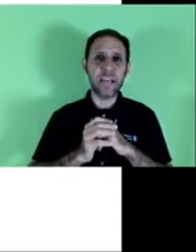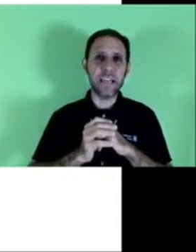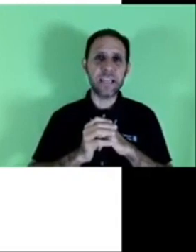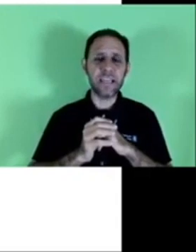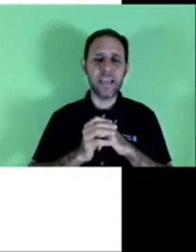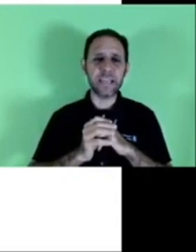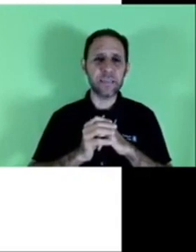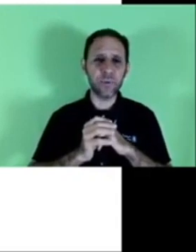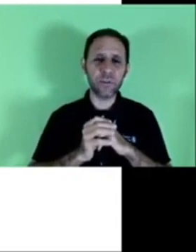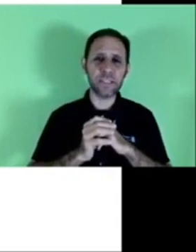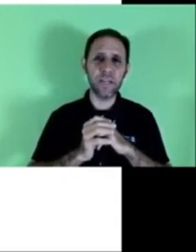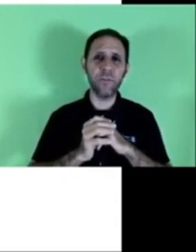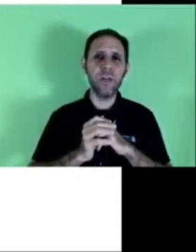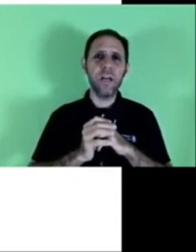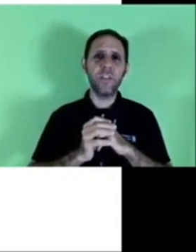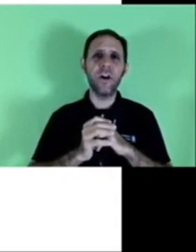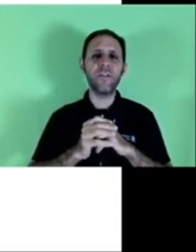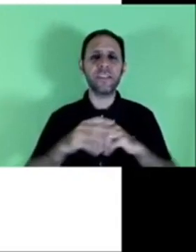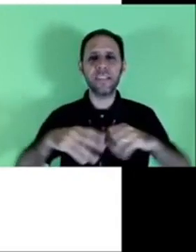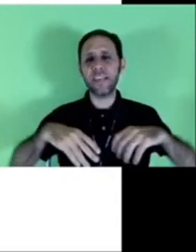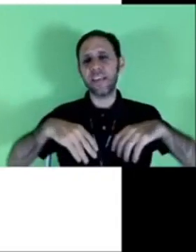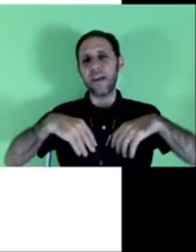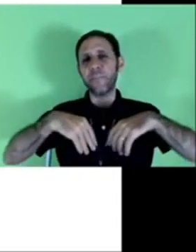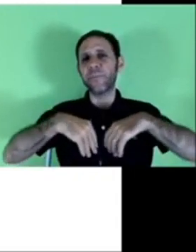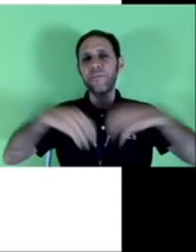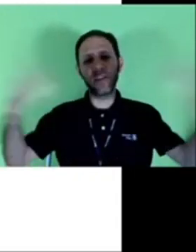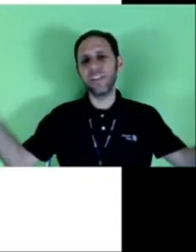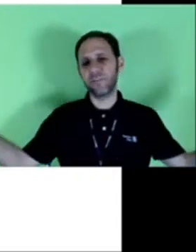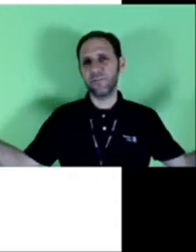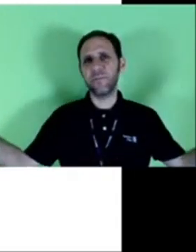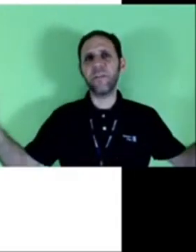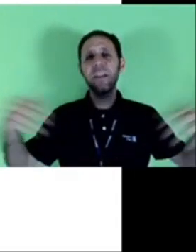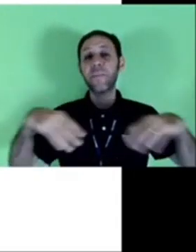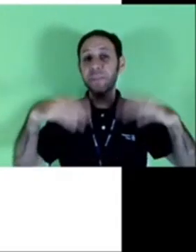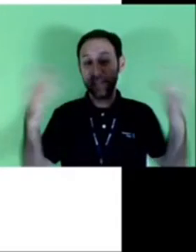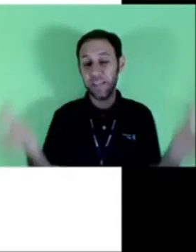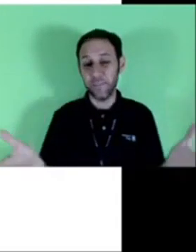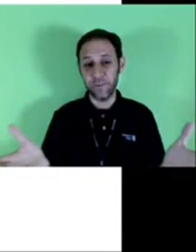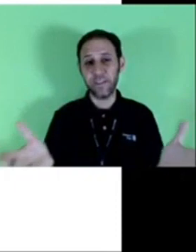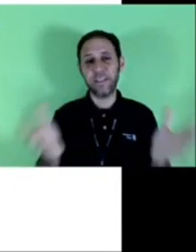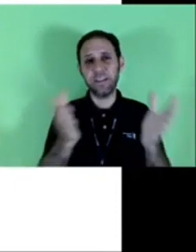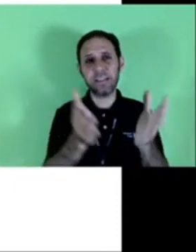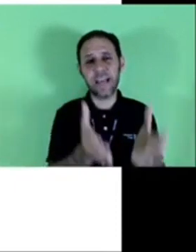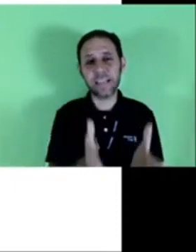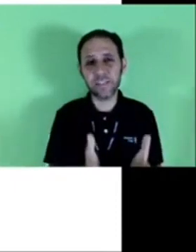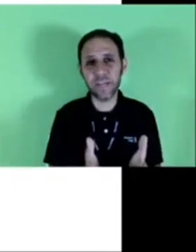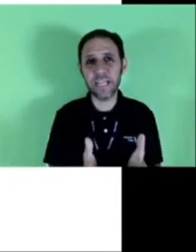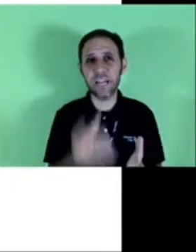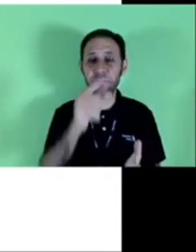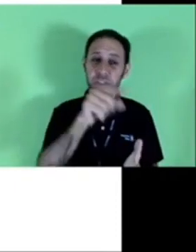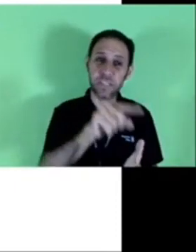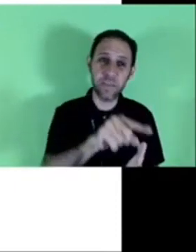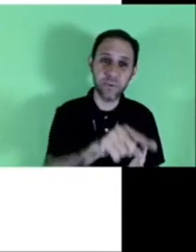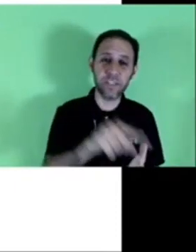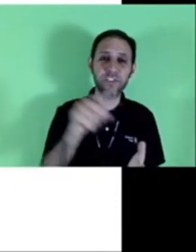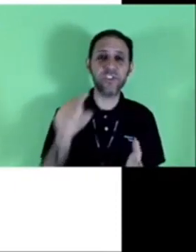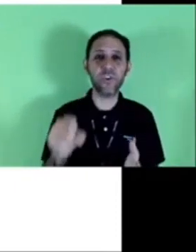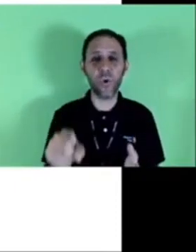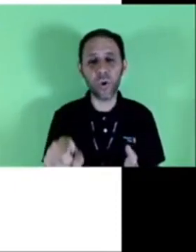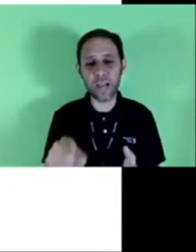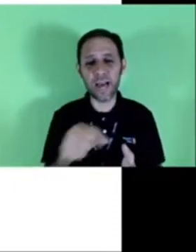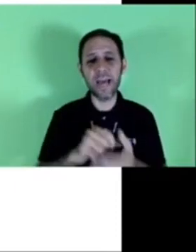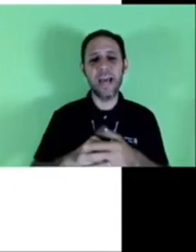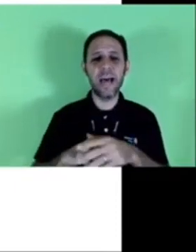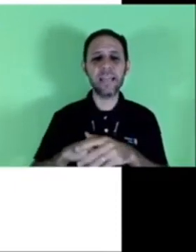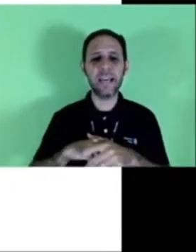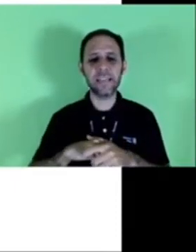O detalhe é que essa procuração não vai ser para o infinito, não vai valer para sempre. Tem a data de validade, por isso que é importante a gente